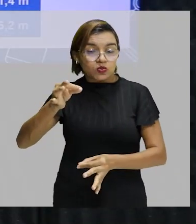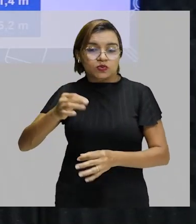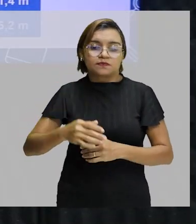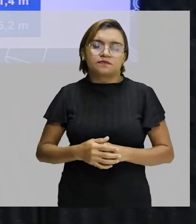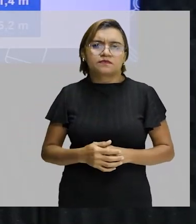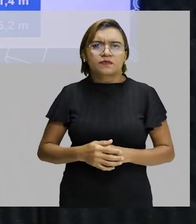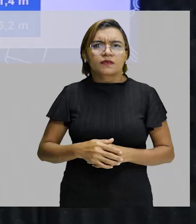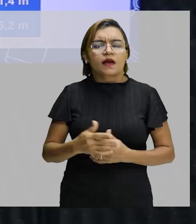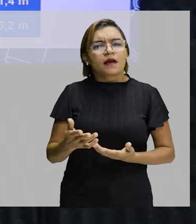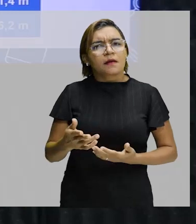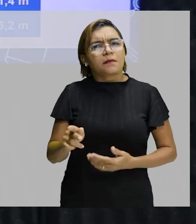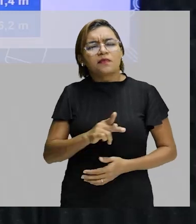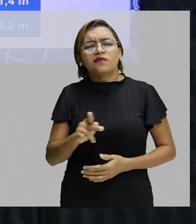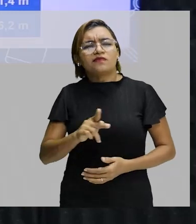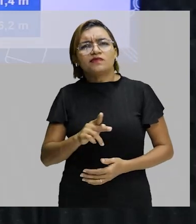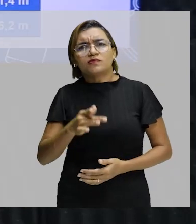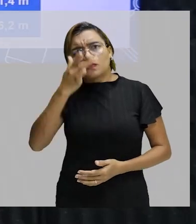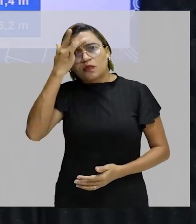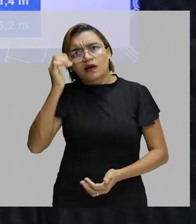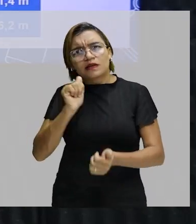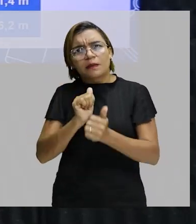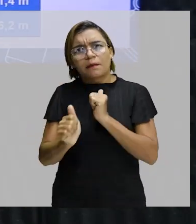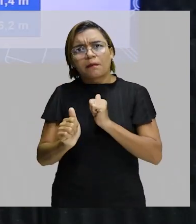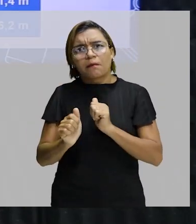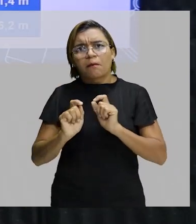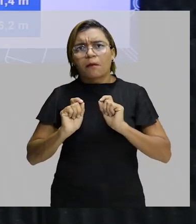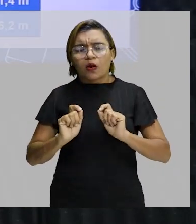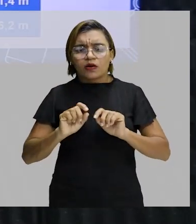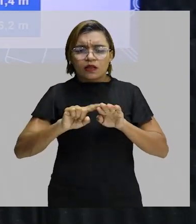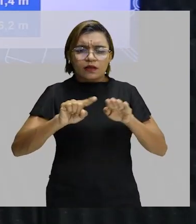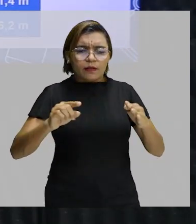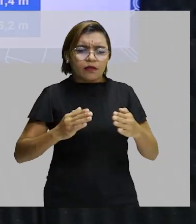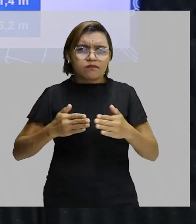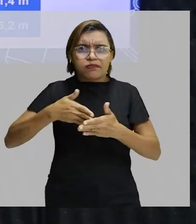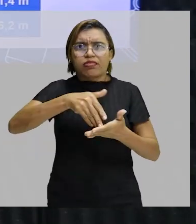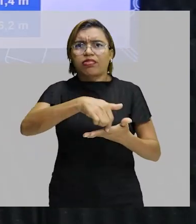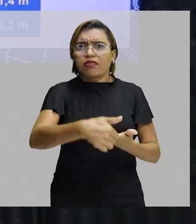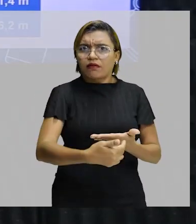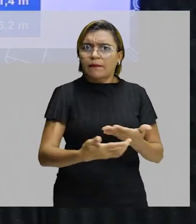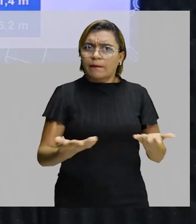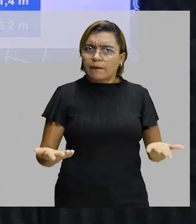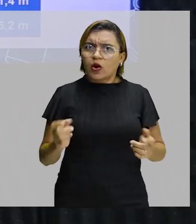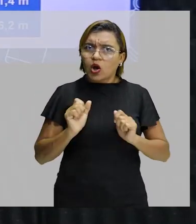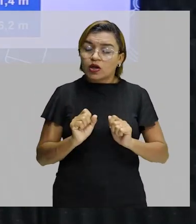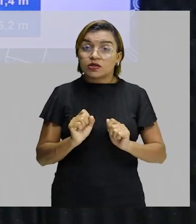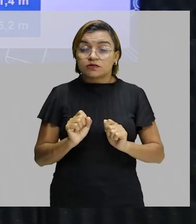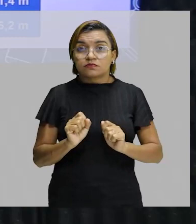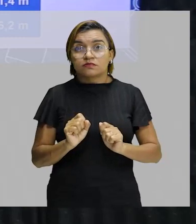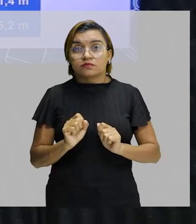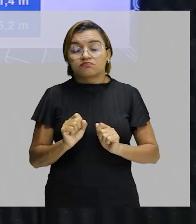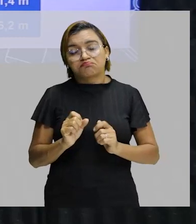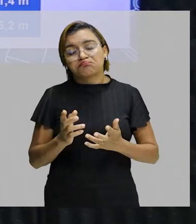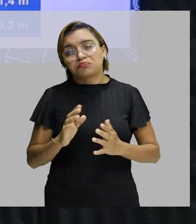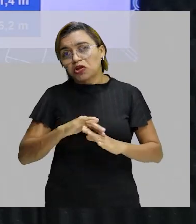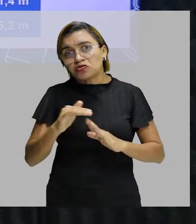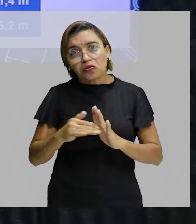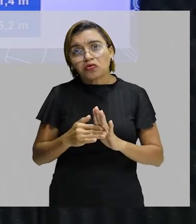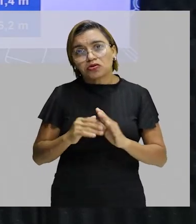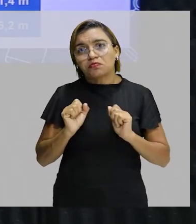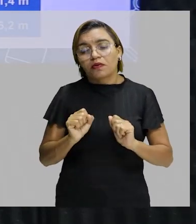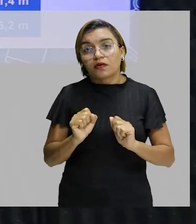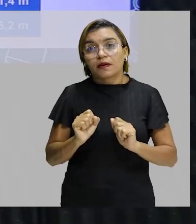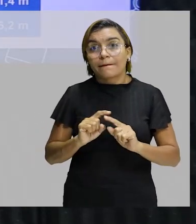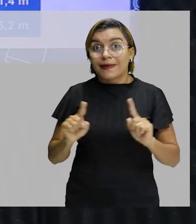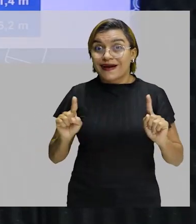atleta pode derrubar a barreira? Pode. Quantas barreiras? Todas até. O que acontece, é bem